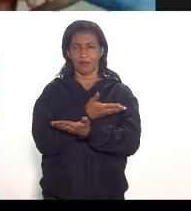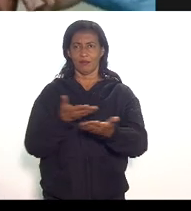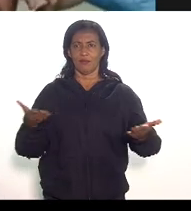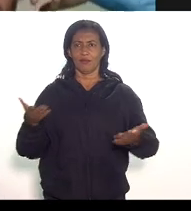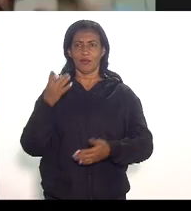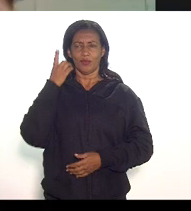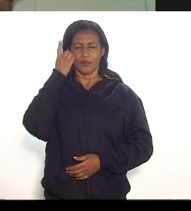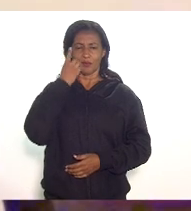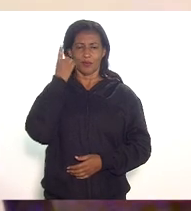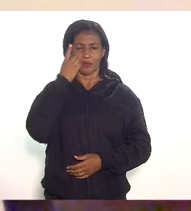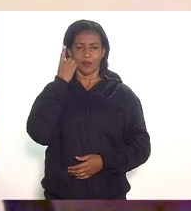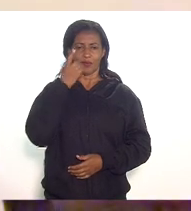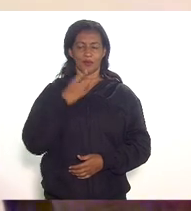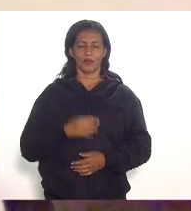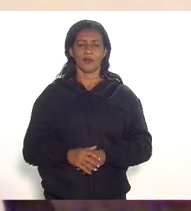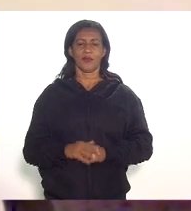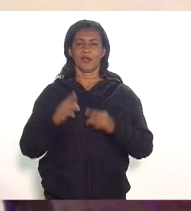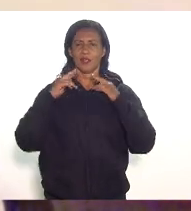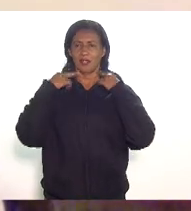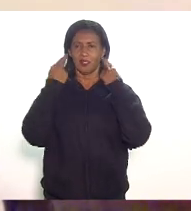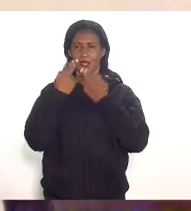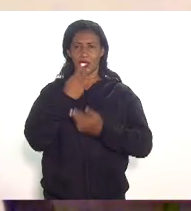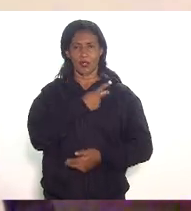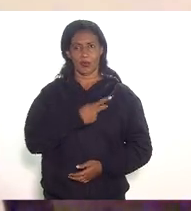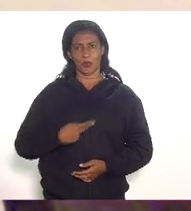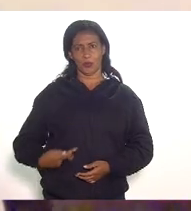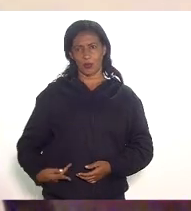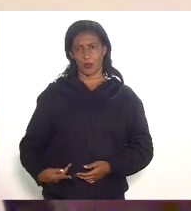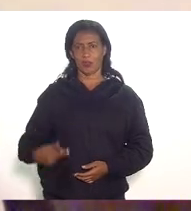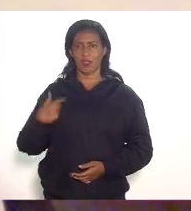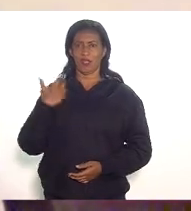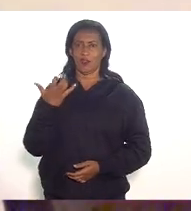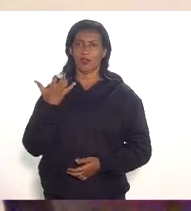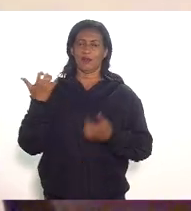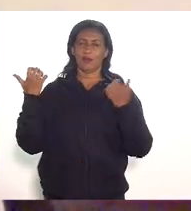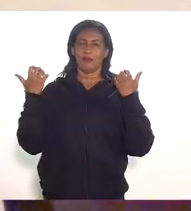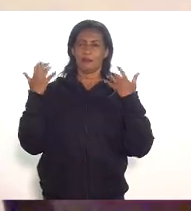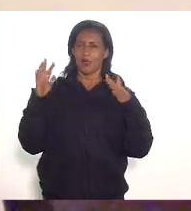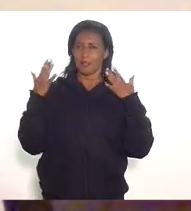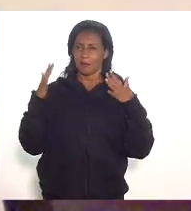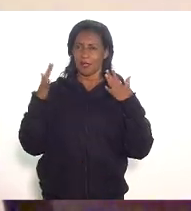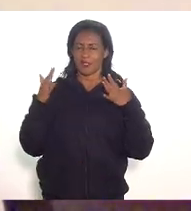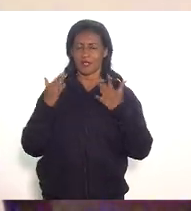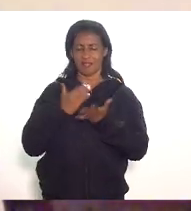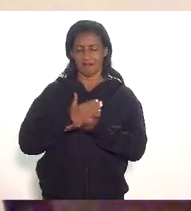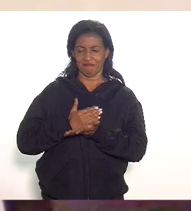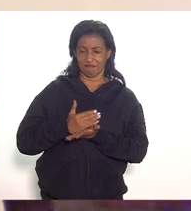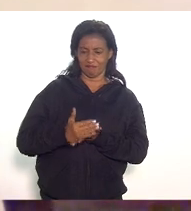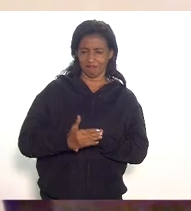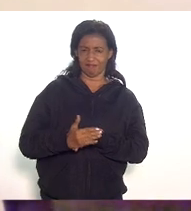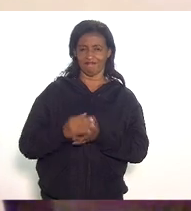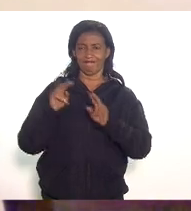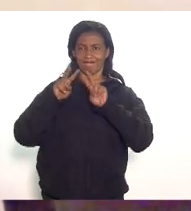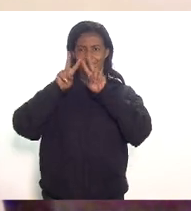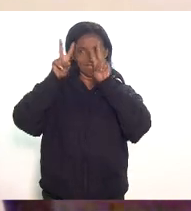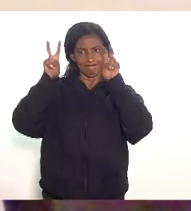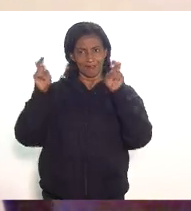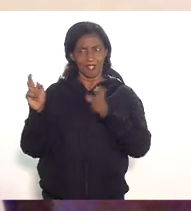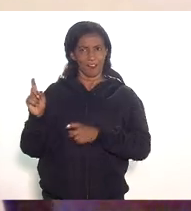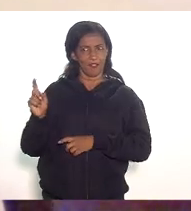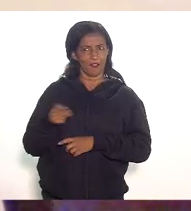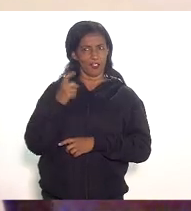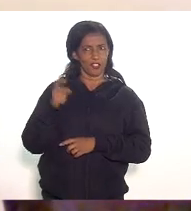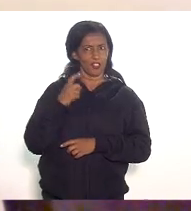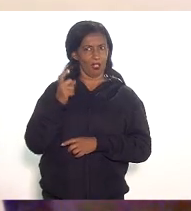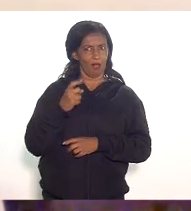demais presentes aqui na audiência pública em primeiro lugar gostaria de parabenizar a iniciativa esse assunto sobre benefício fiscal é